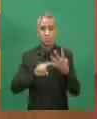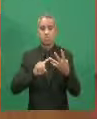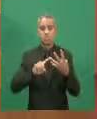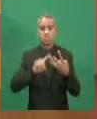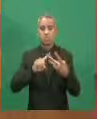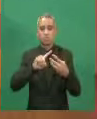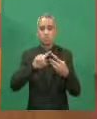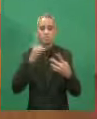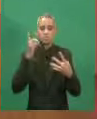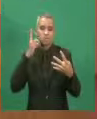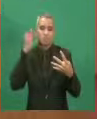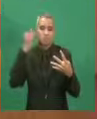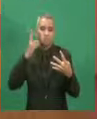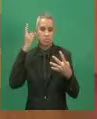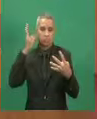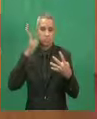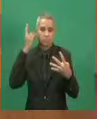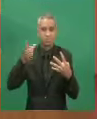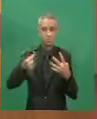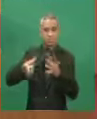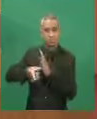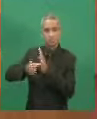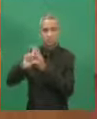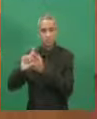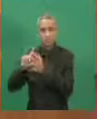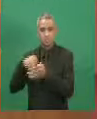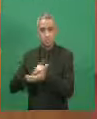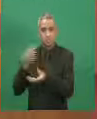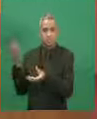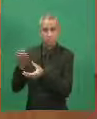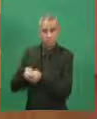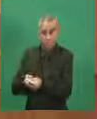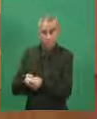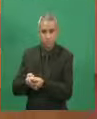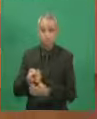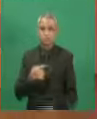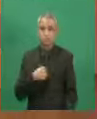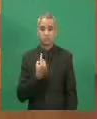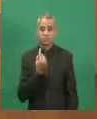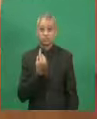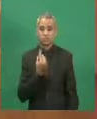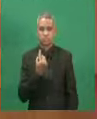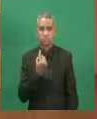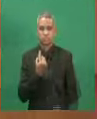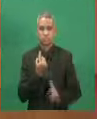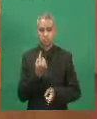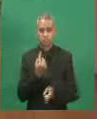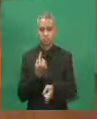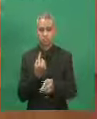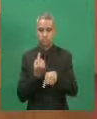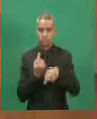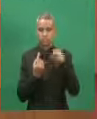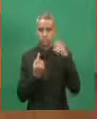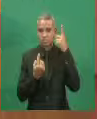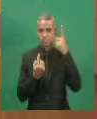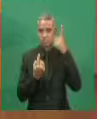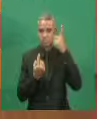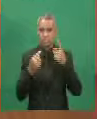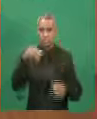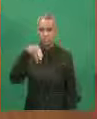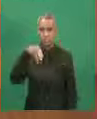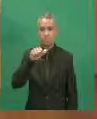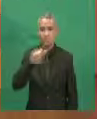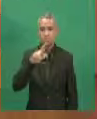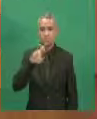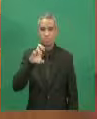fizeram a denúncia na legislatura passada, apenas eu estou aqui na Assembleia. O deputado Marcelo já não é mais deputado,